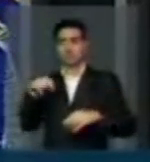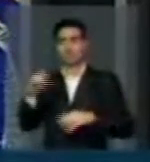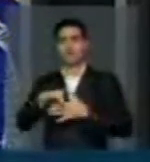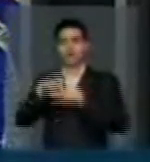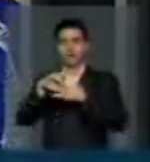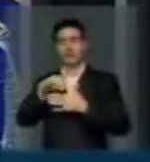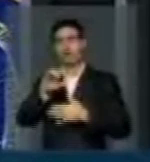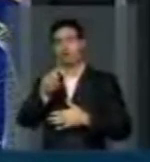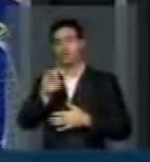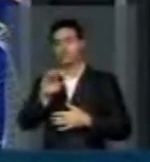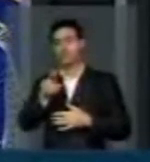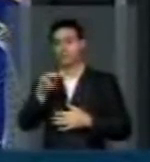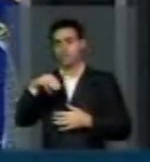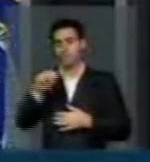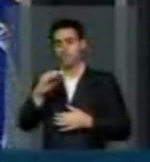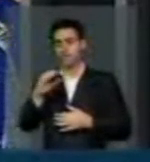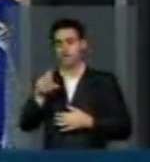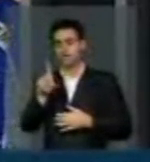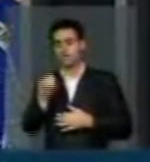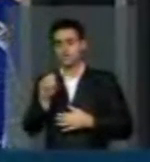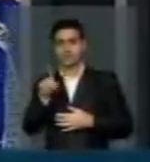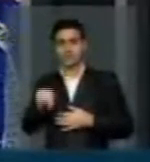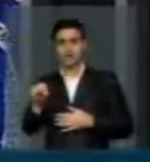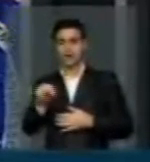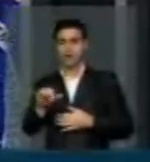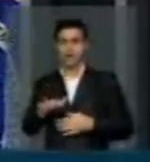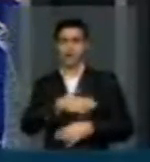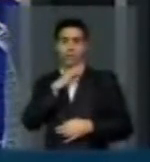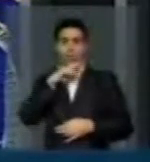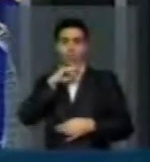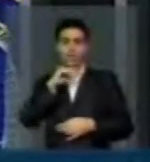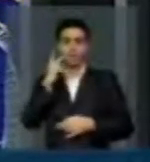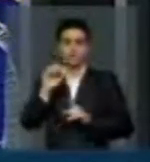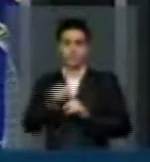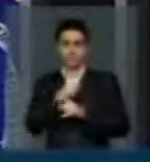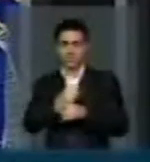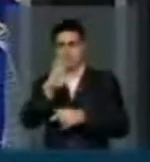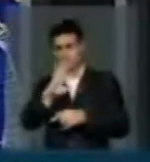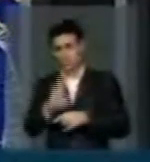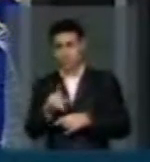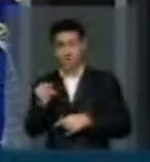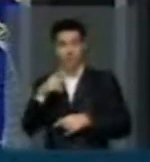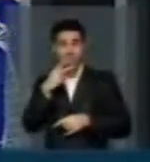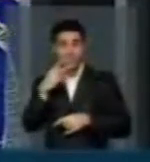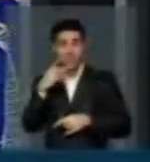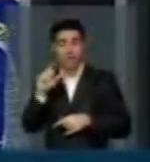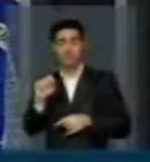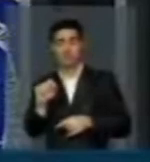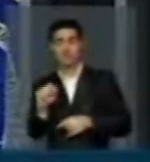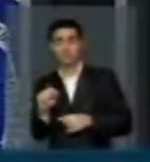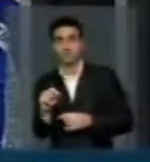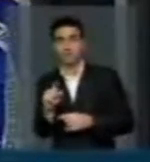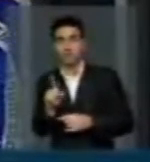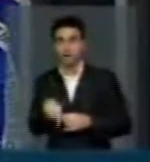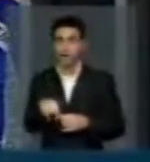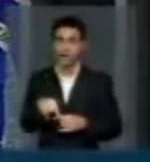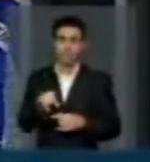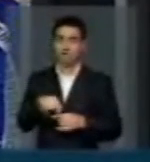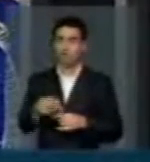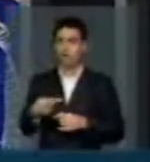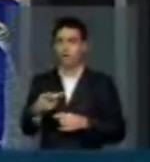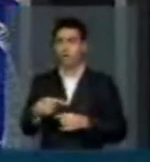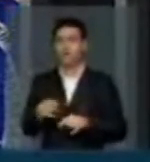Macedo. Como sendo algo de tão terrível para a sociedade brasileira, e ela afirma que tal fato seria ilegal